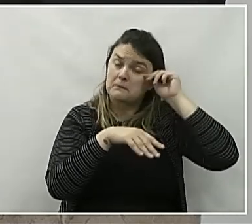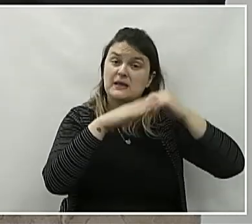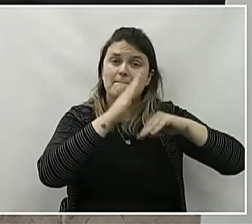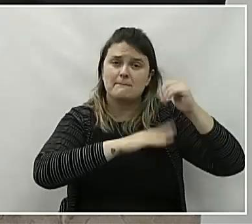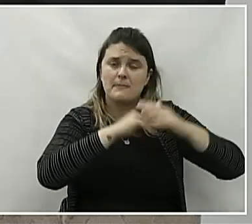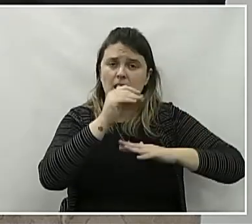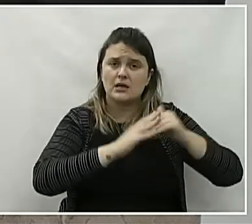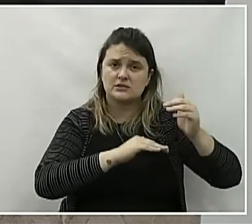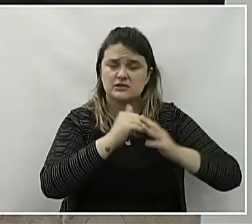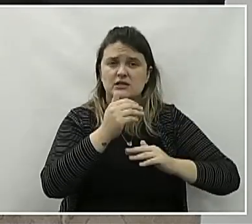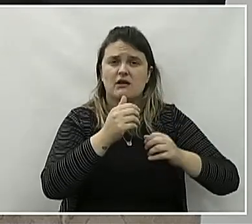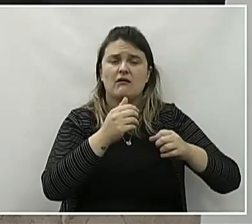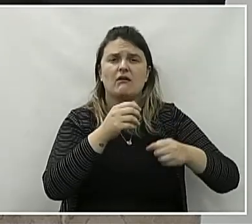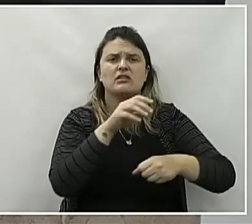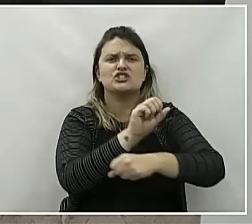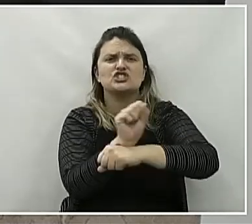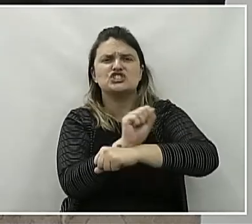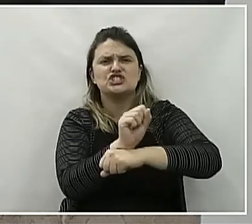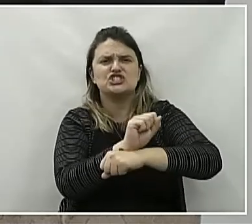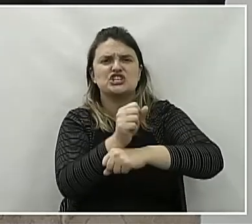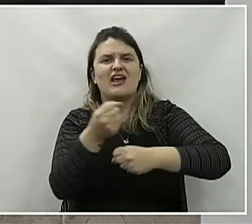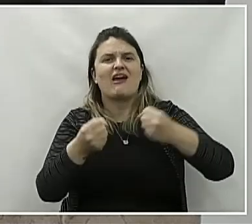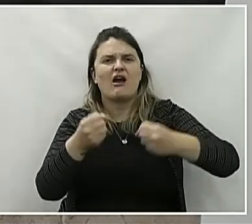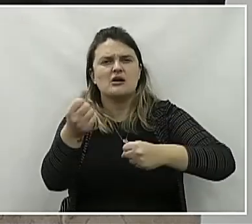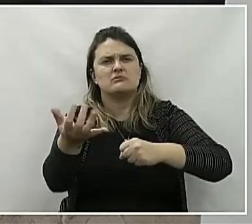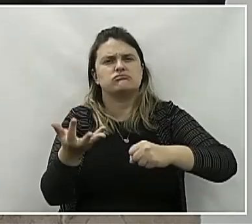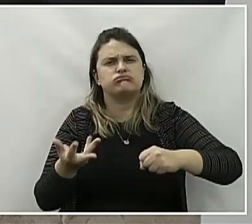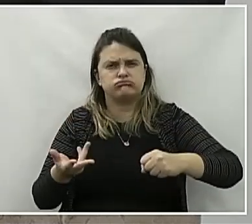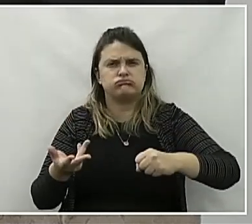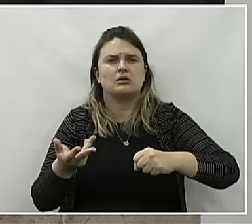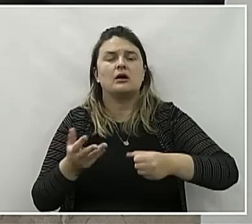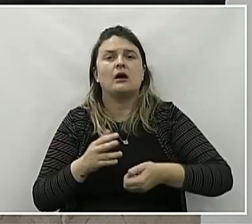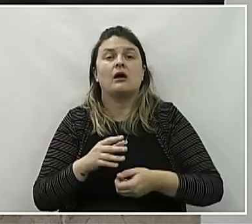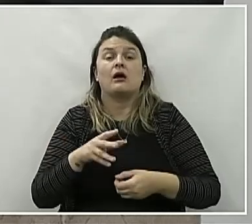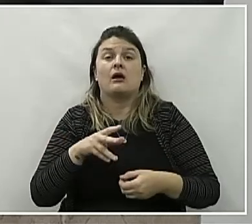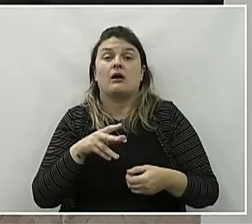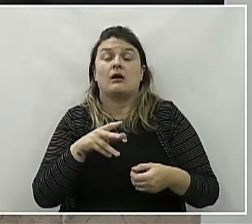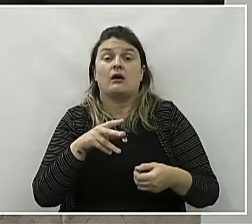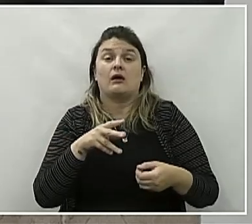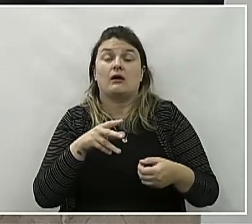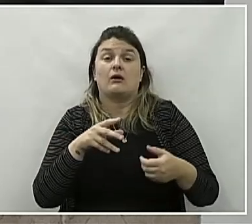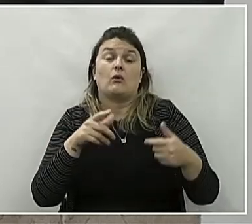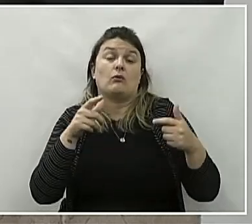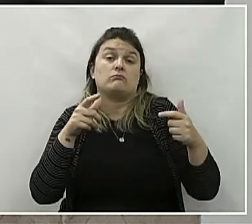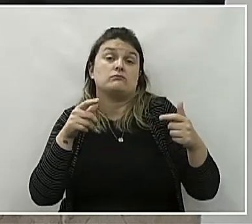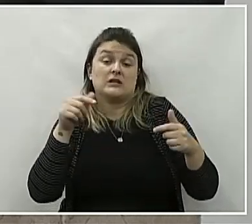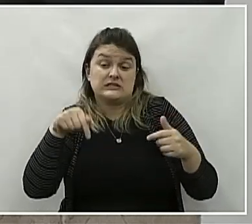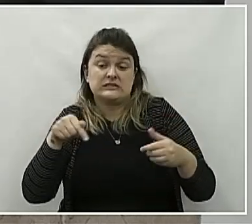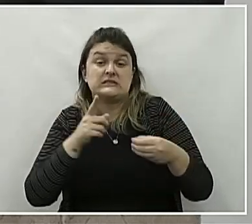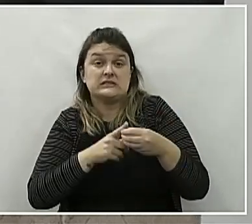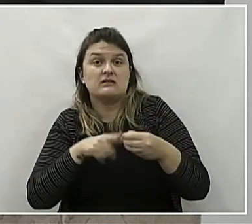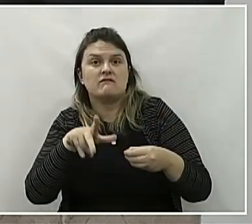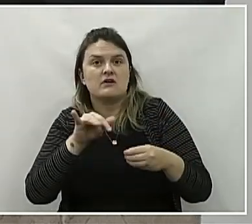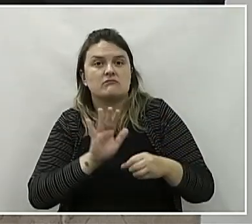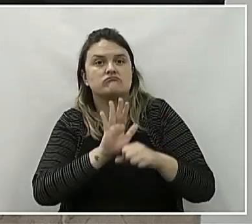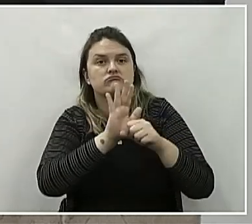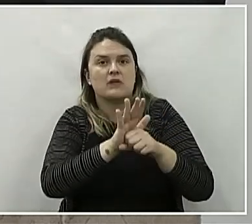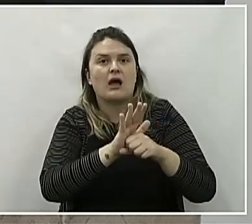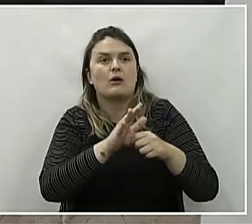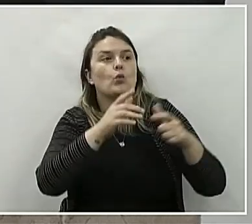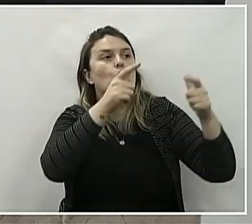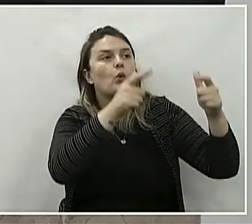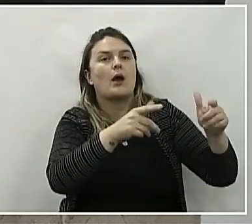esportiva de arrancadão, onde o município pode contribuir até com um